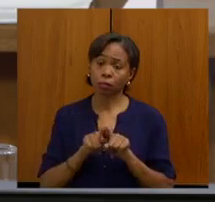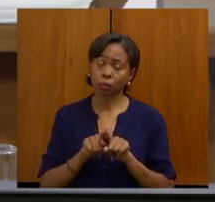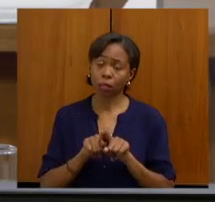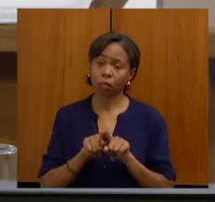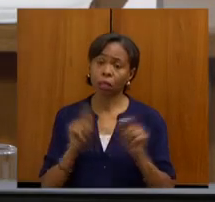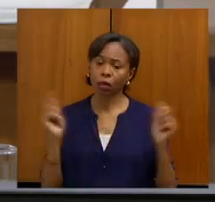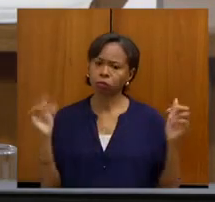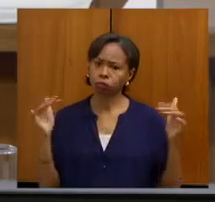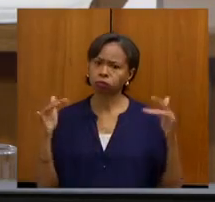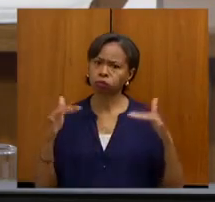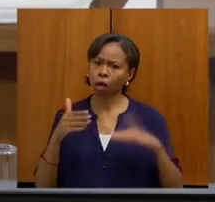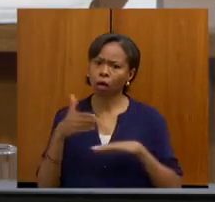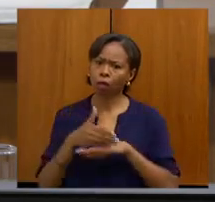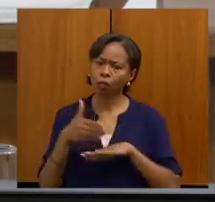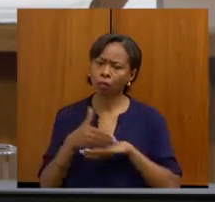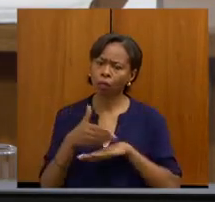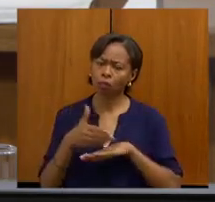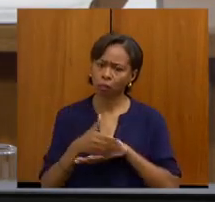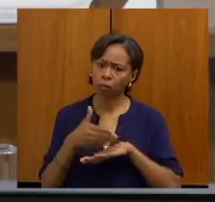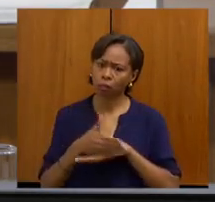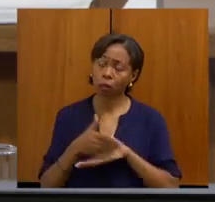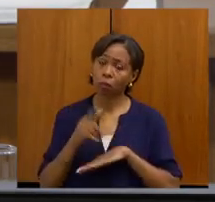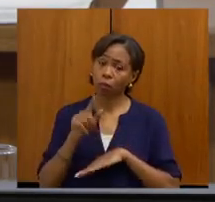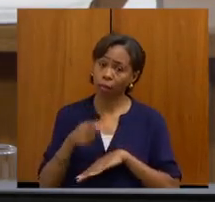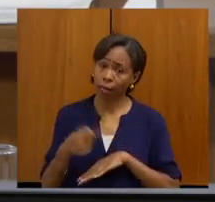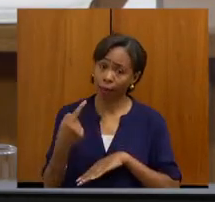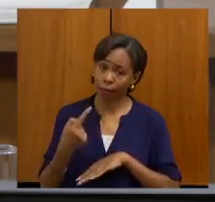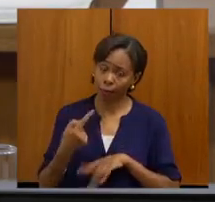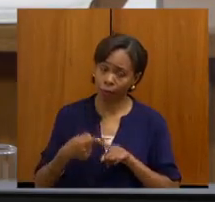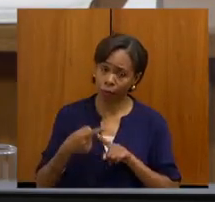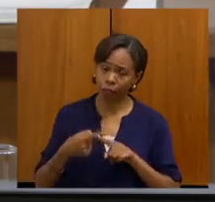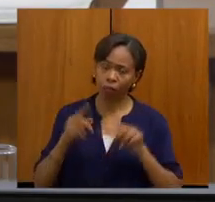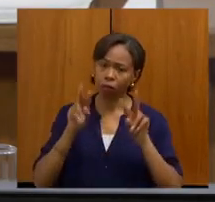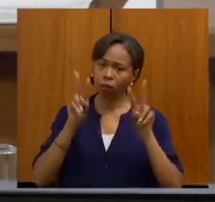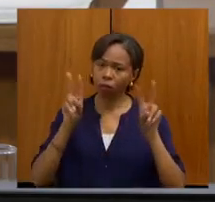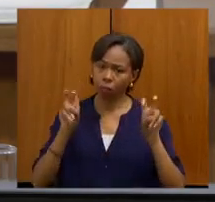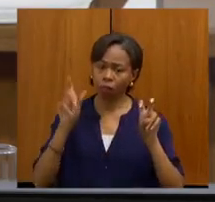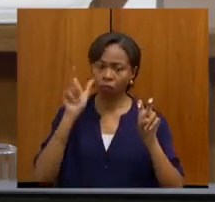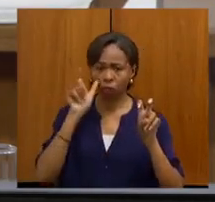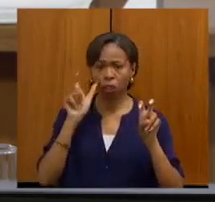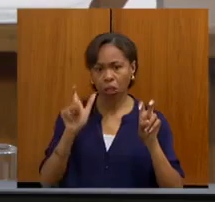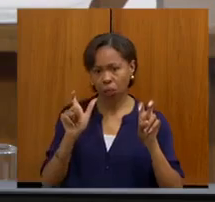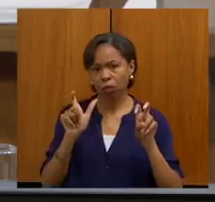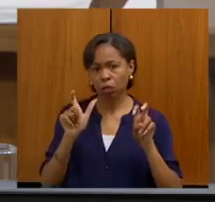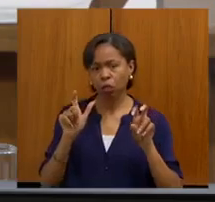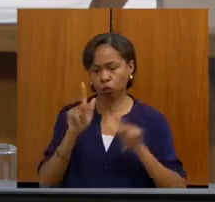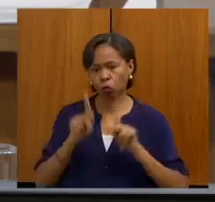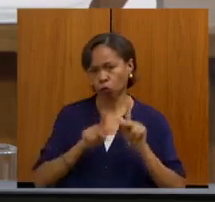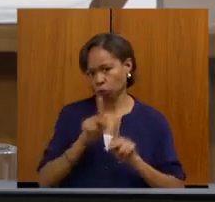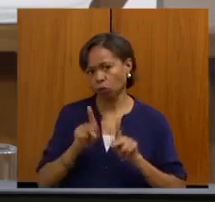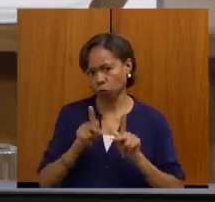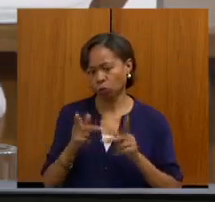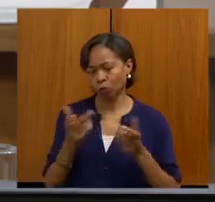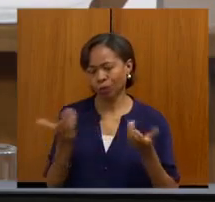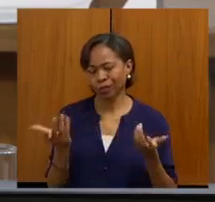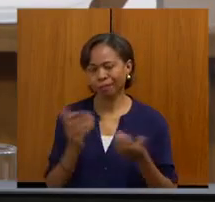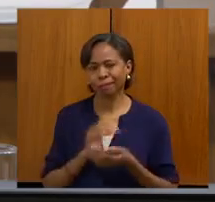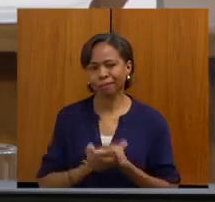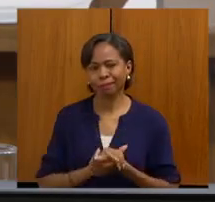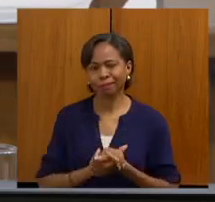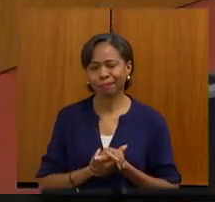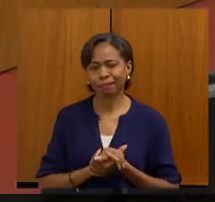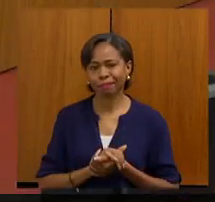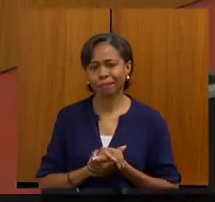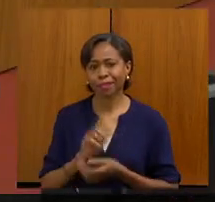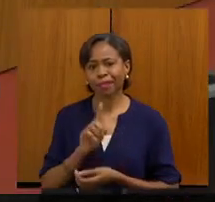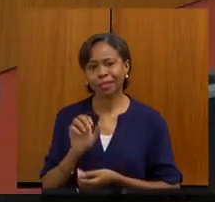durante a comissão, realmente um tema de interesse muito grande que a gente sabe. Cumprimentar também o colega Zé Reis que está